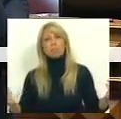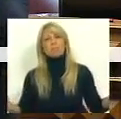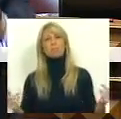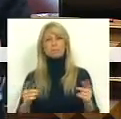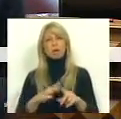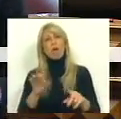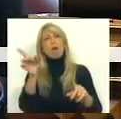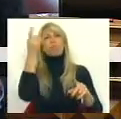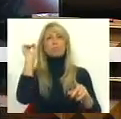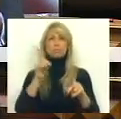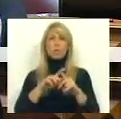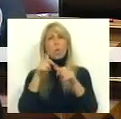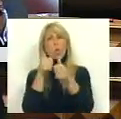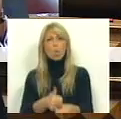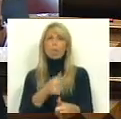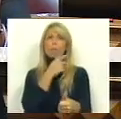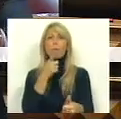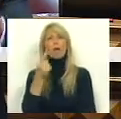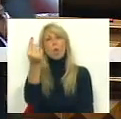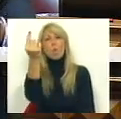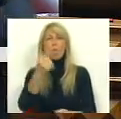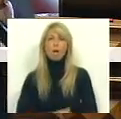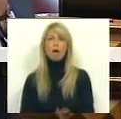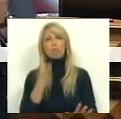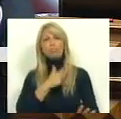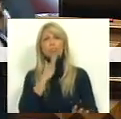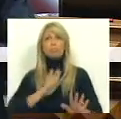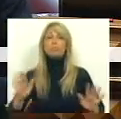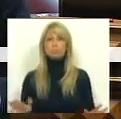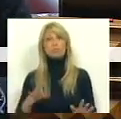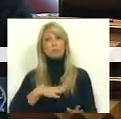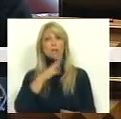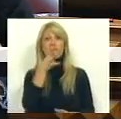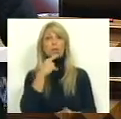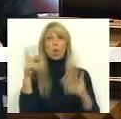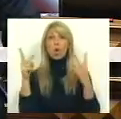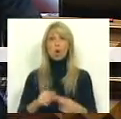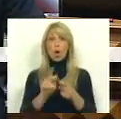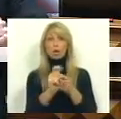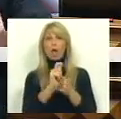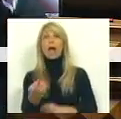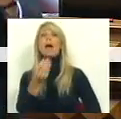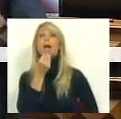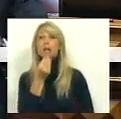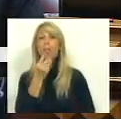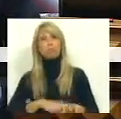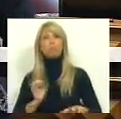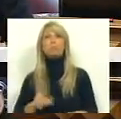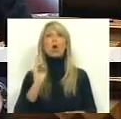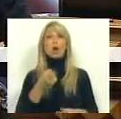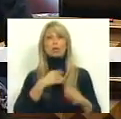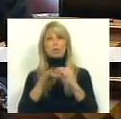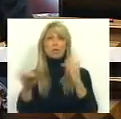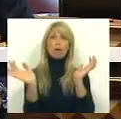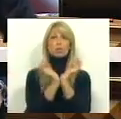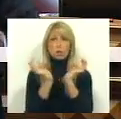menos uma promessa e queria aqui dizer se quando cortam nas pensões de alimentos isso também é devido à sustentabilidade